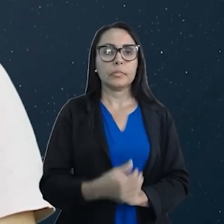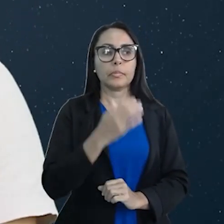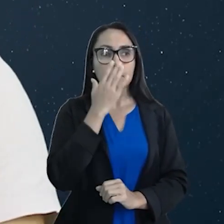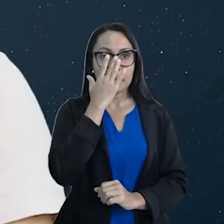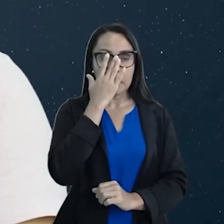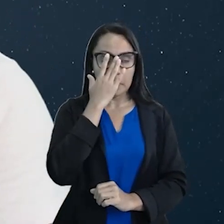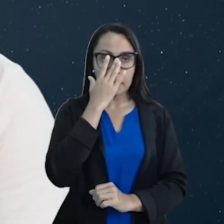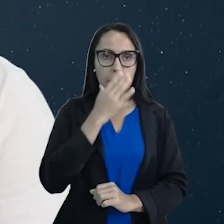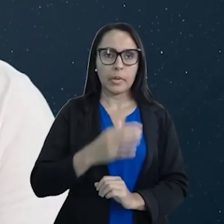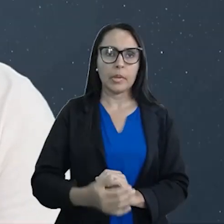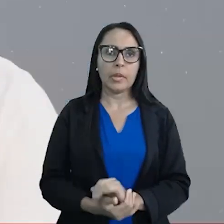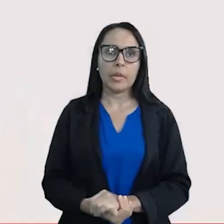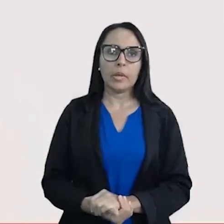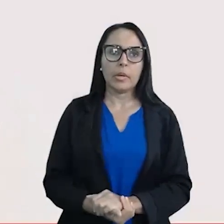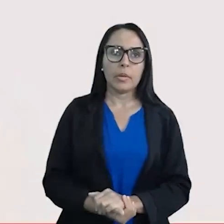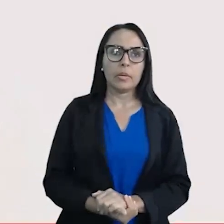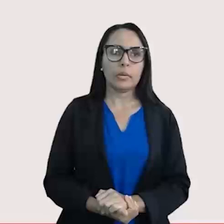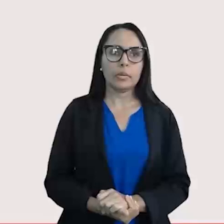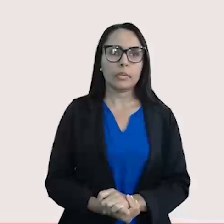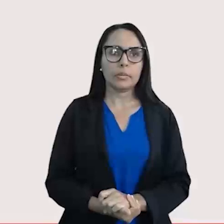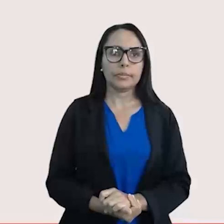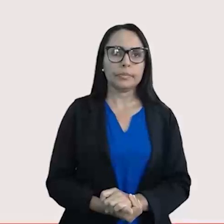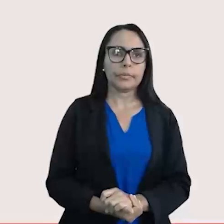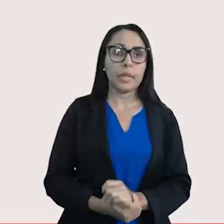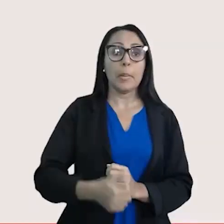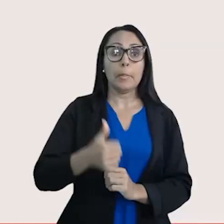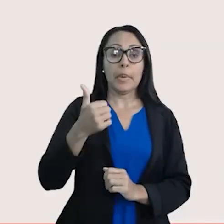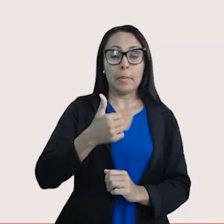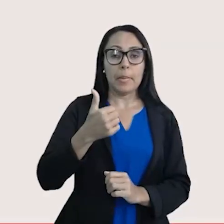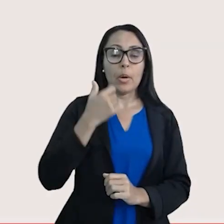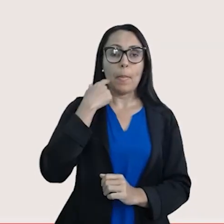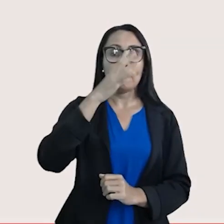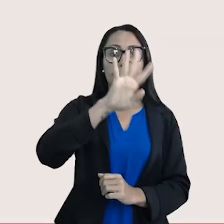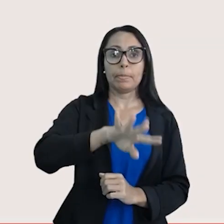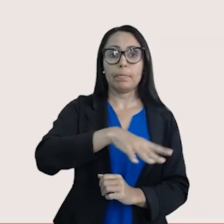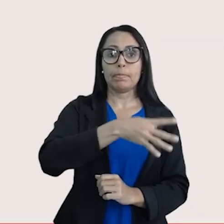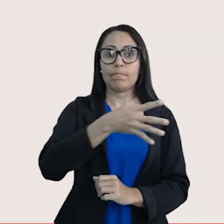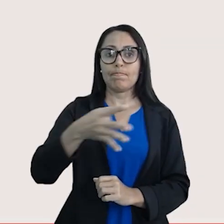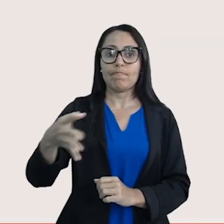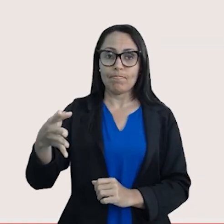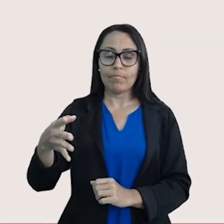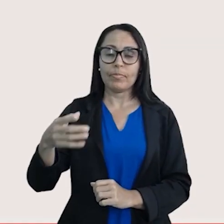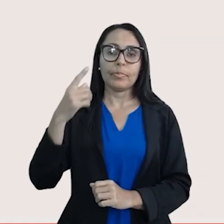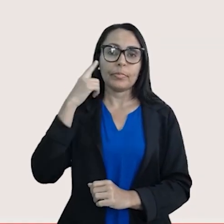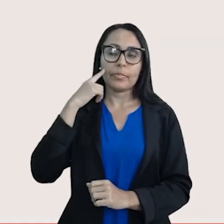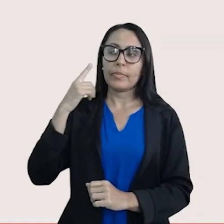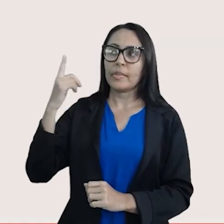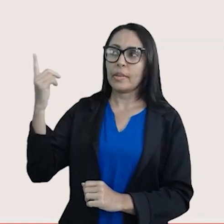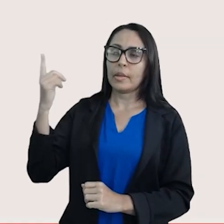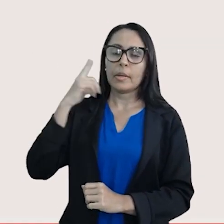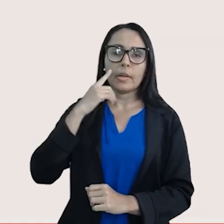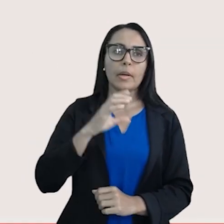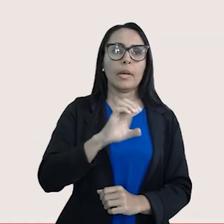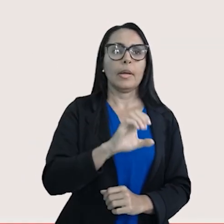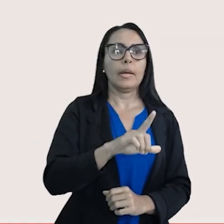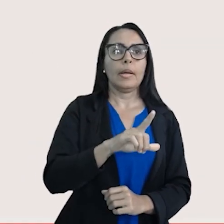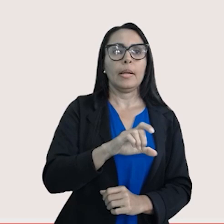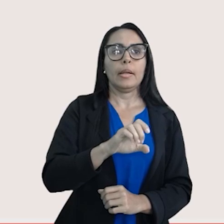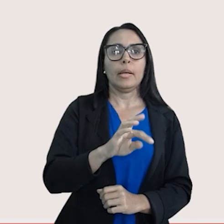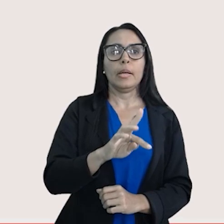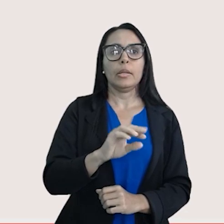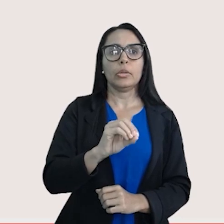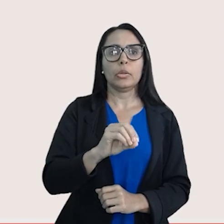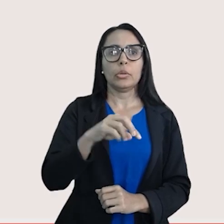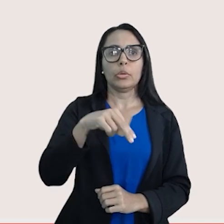Primeiro ponto, meu amiguinho. Projeta aí, Robertão. Você tem que lembrar dessa coisinha chamada eletronegatividade.